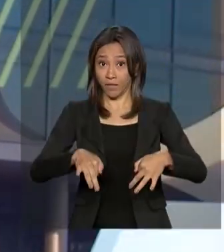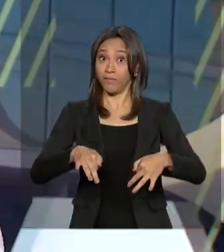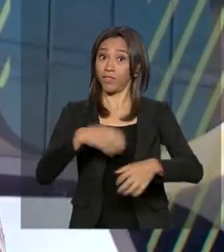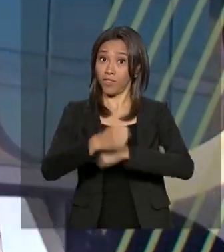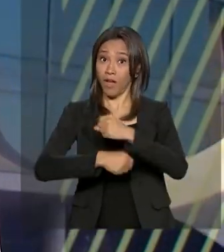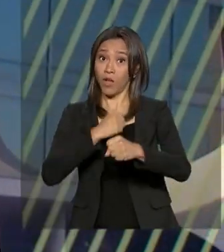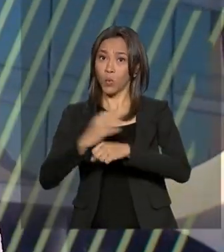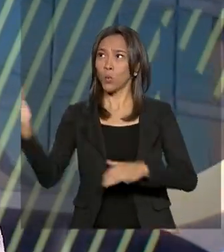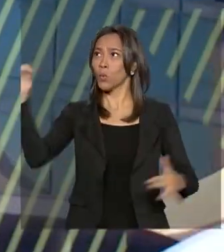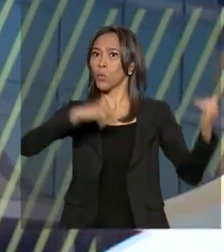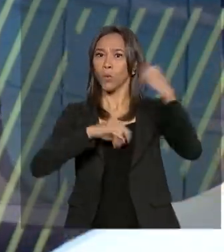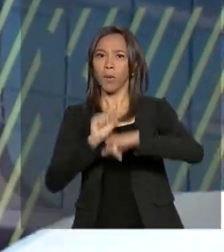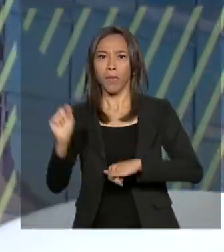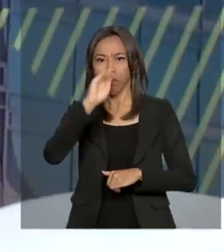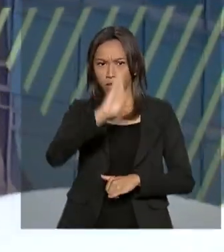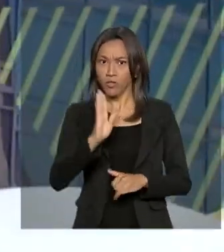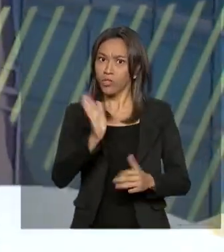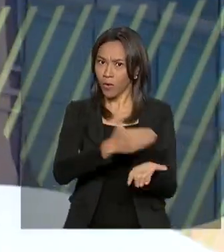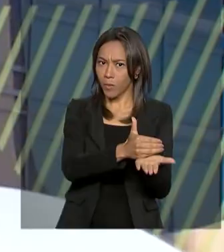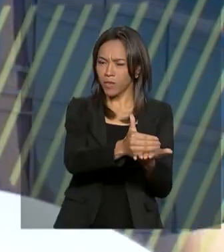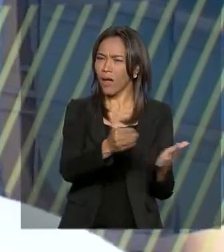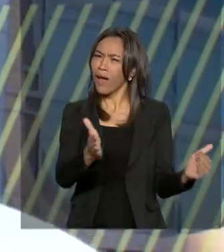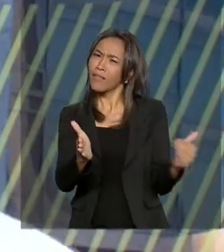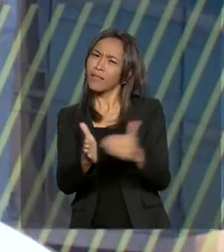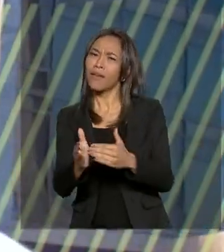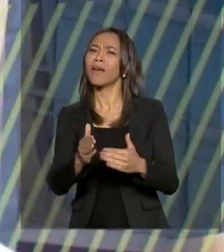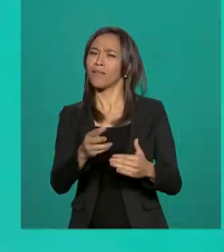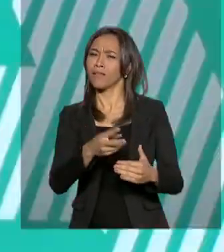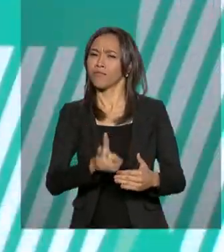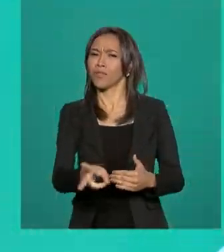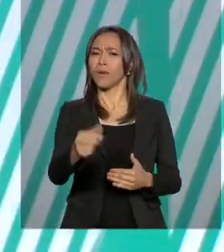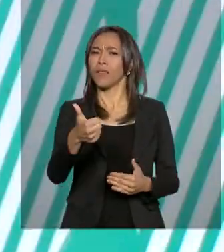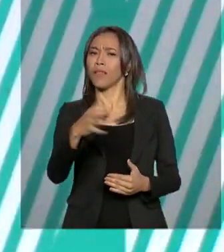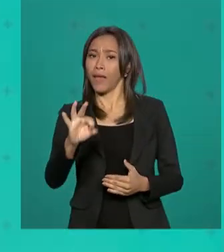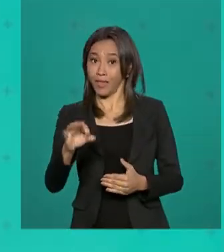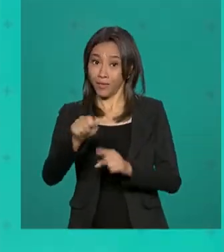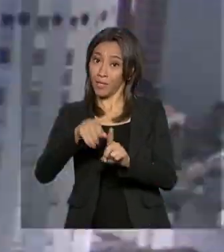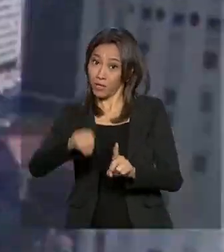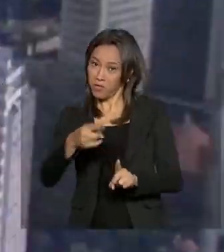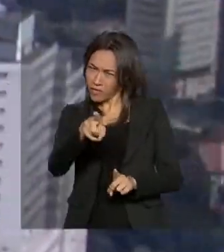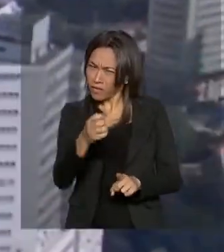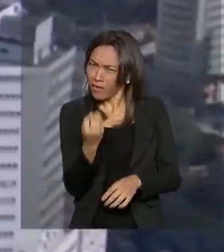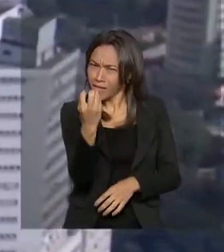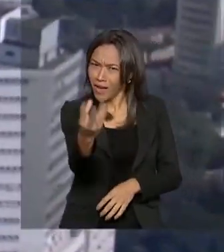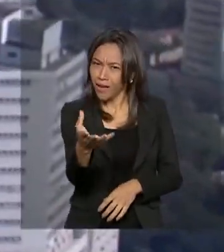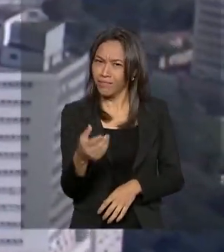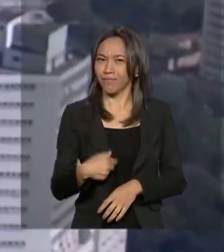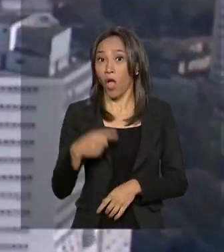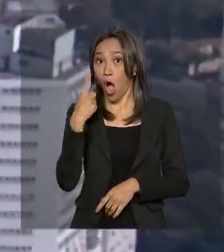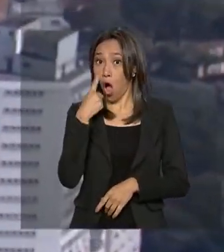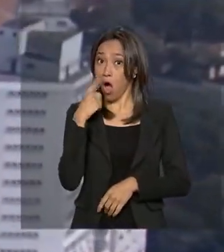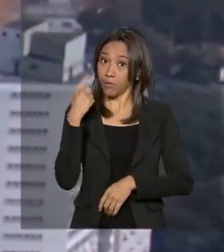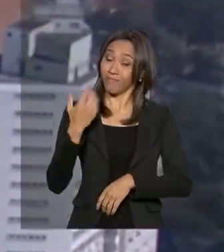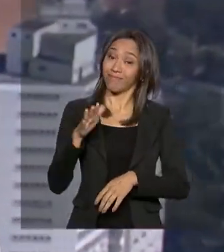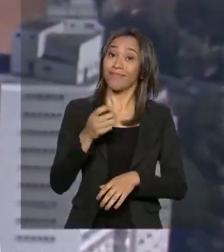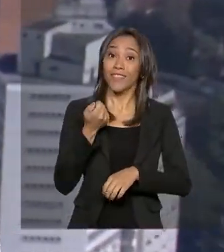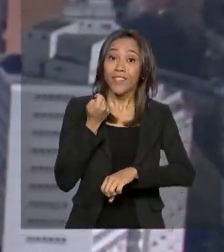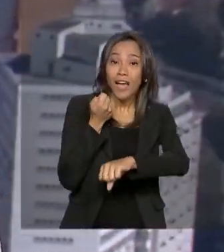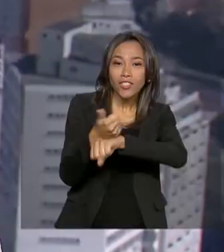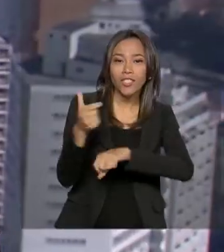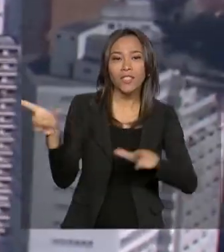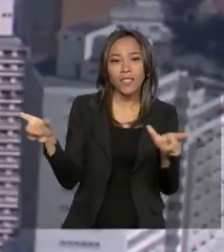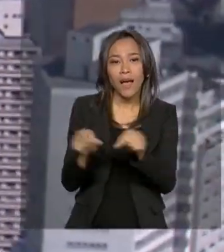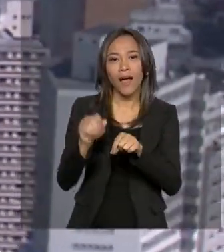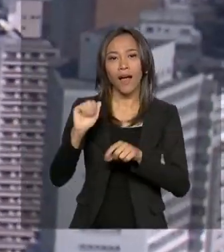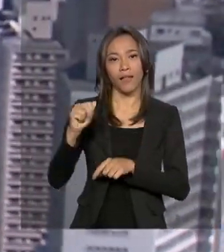já começou e vai até o dia 10 de janeiro. E você, vai viajar nesse período? Fico de olho nas dicas da Agência Nacional